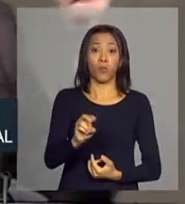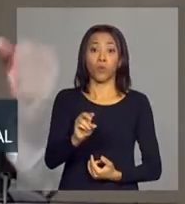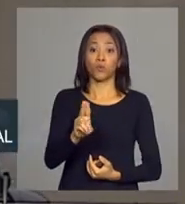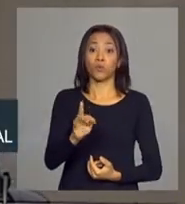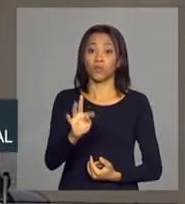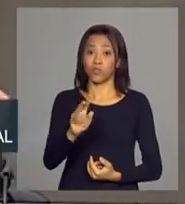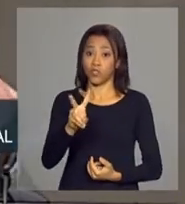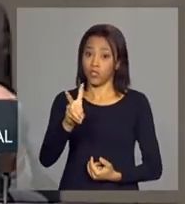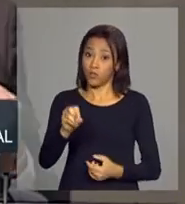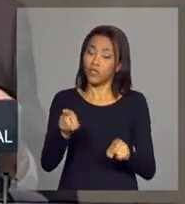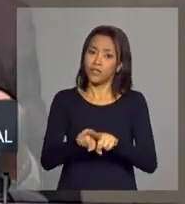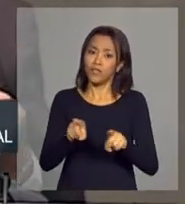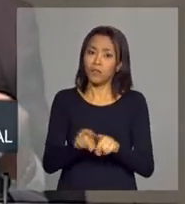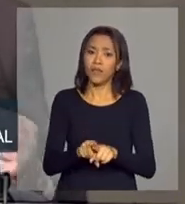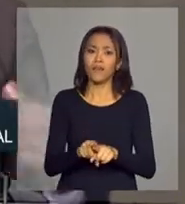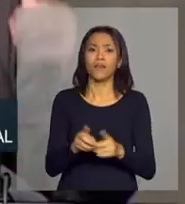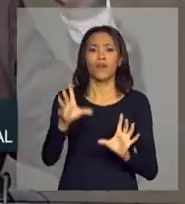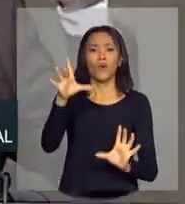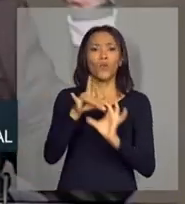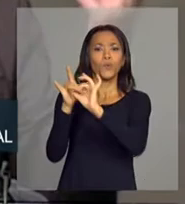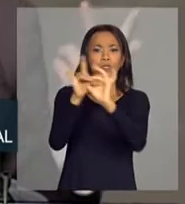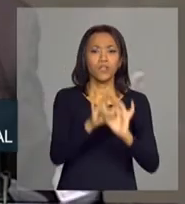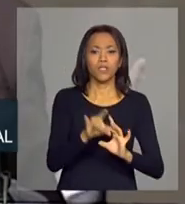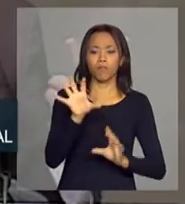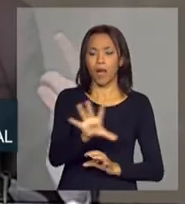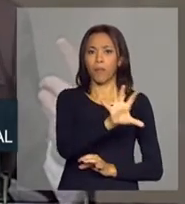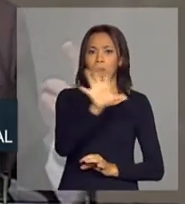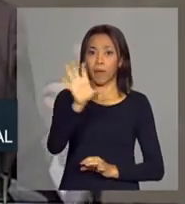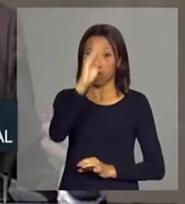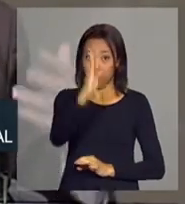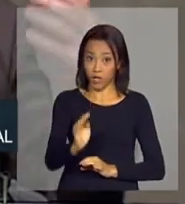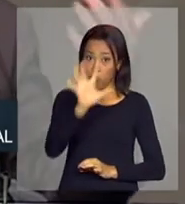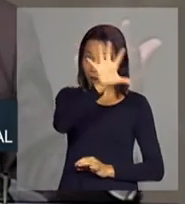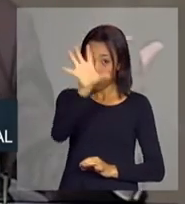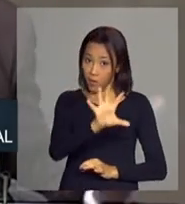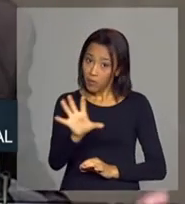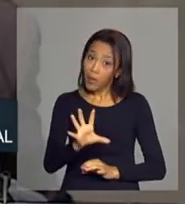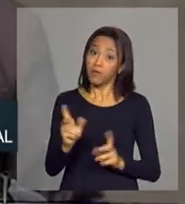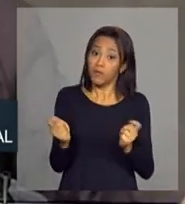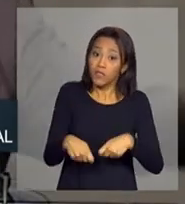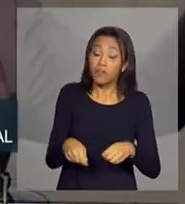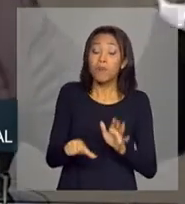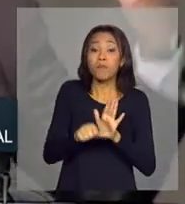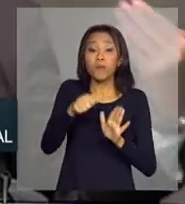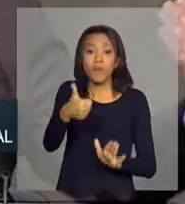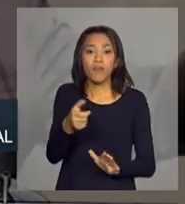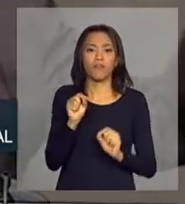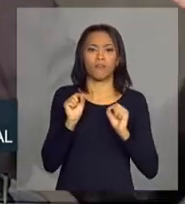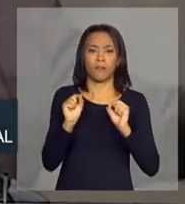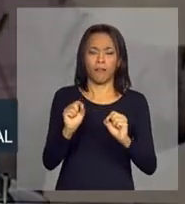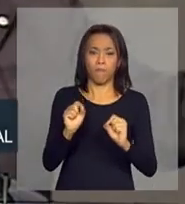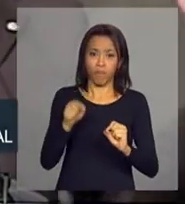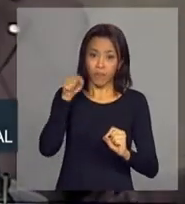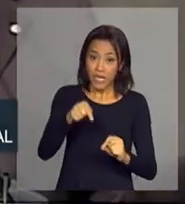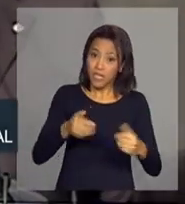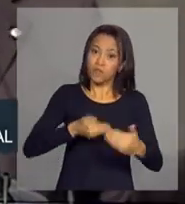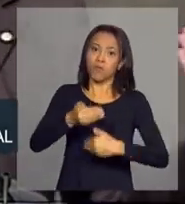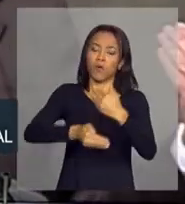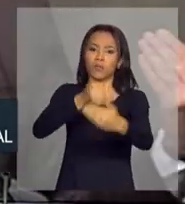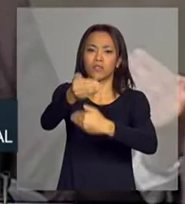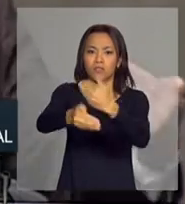articulado, por duas razões principais. Primeiro, que a própria sustentação do processo de